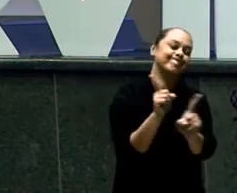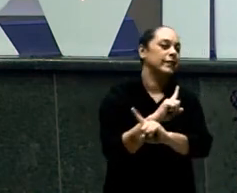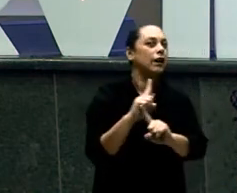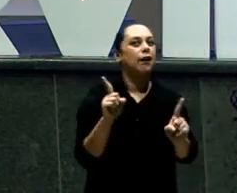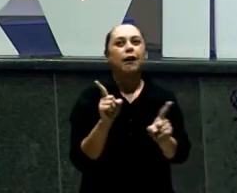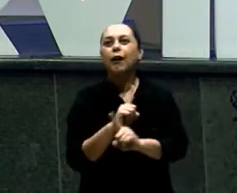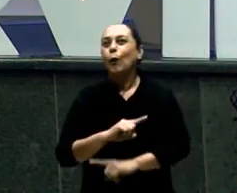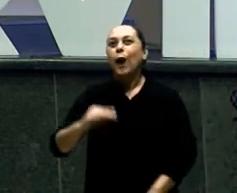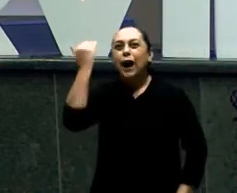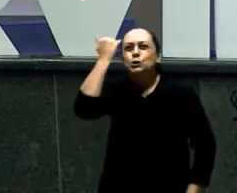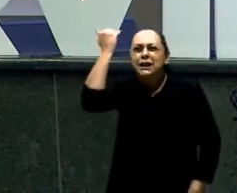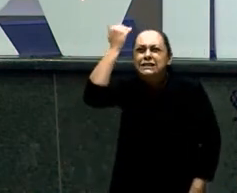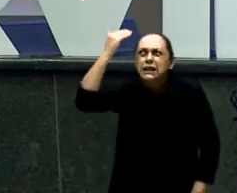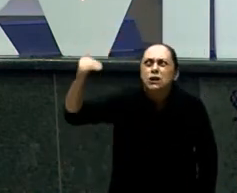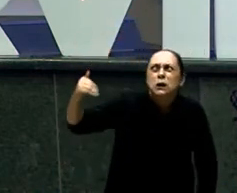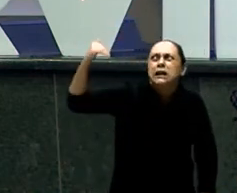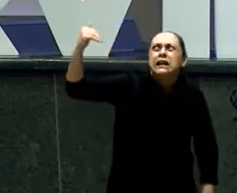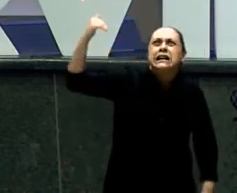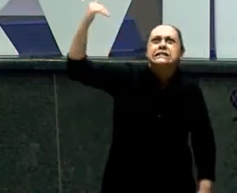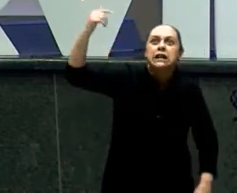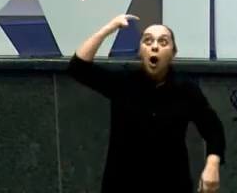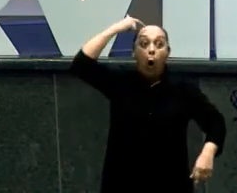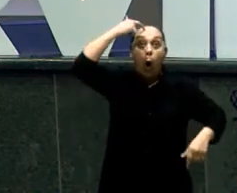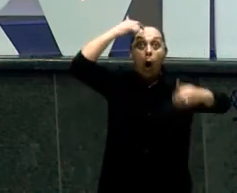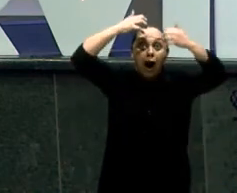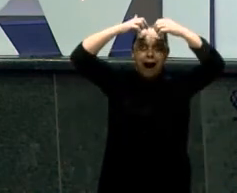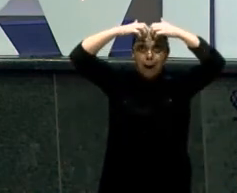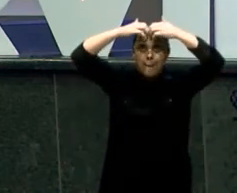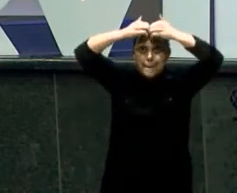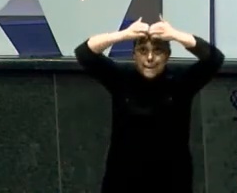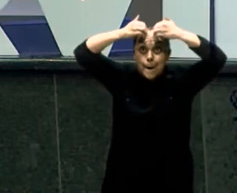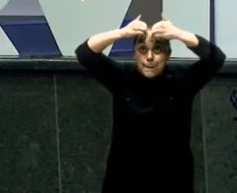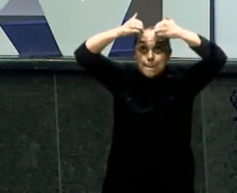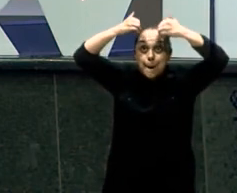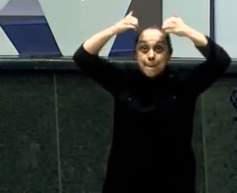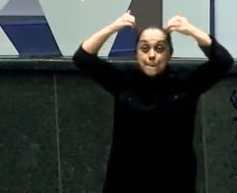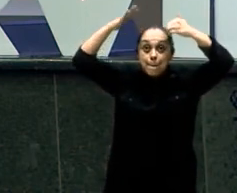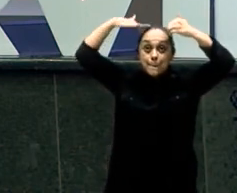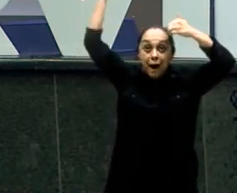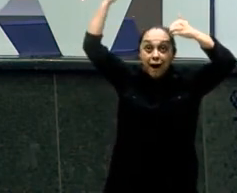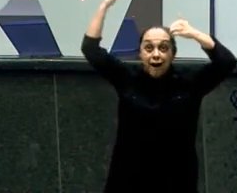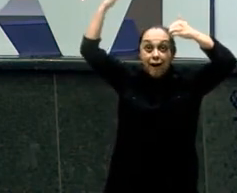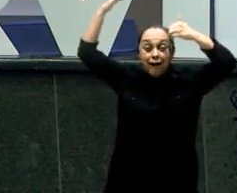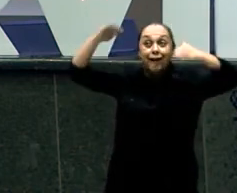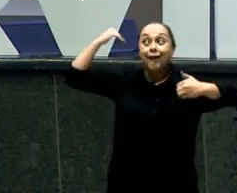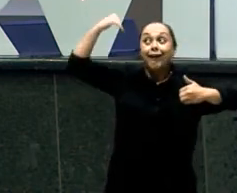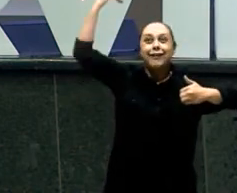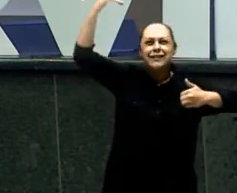Na adolescência Exige muito De uma De uma glândula Chamada